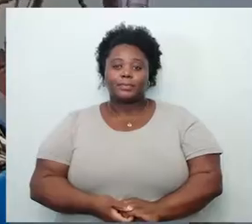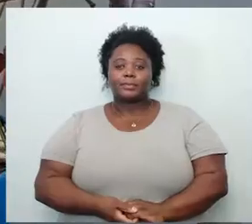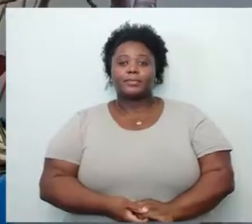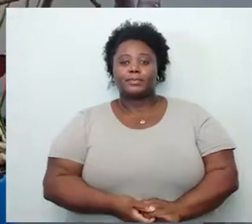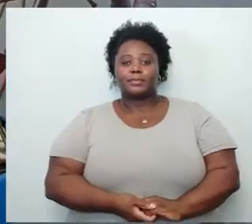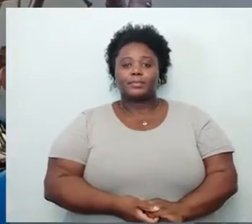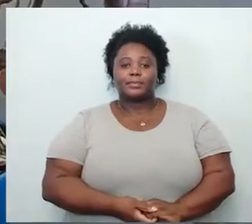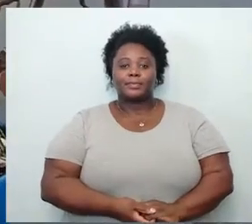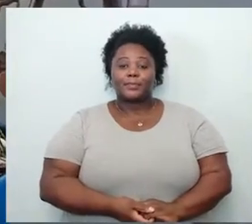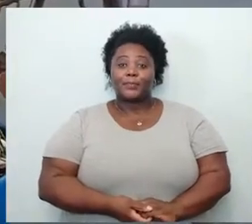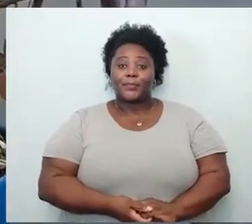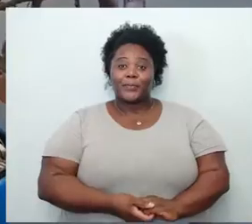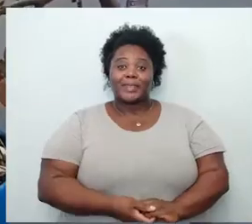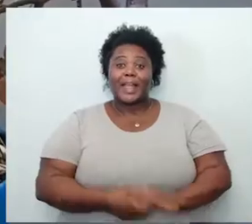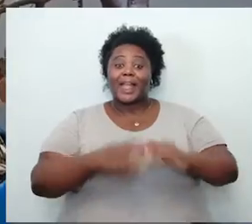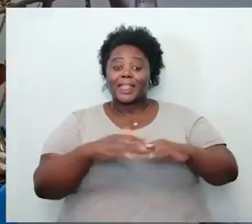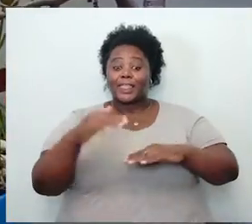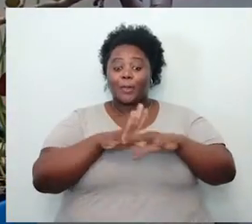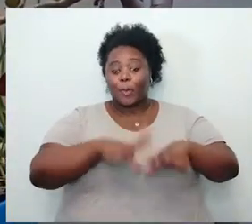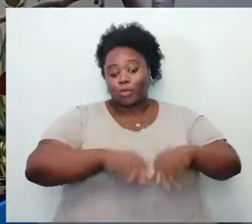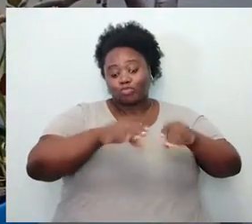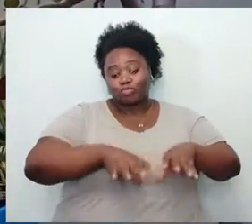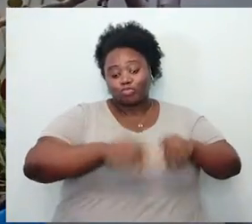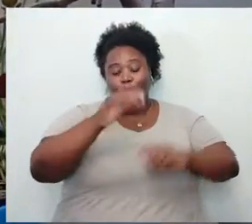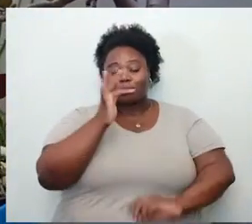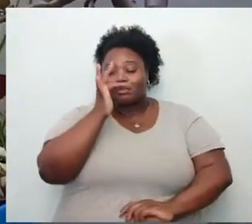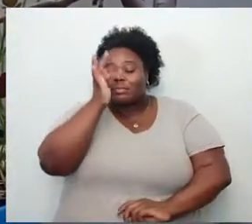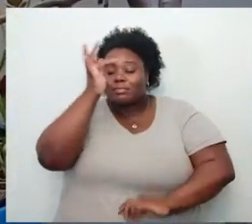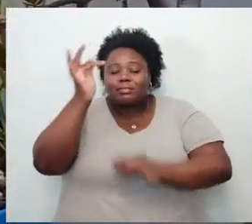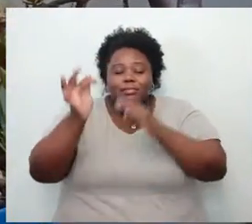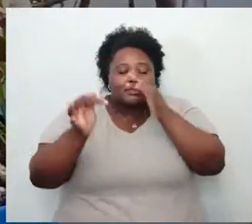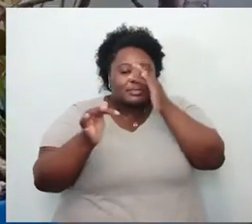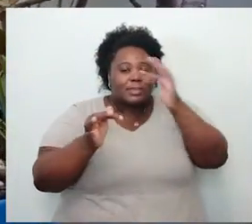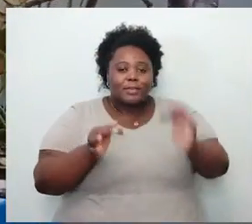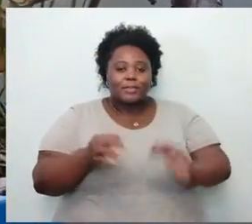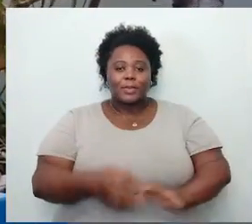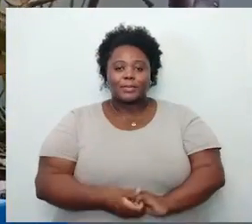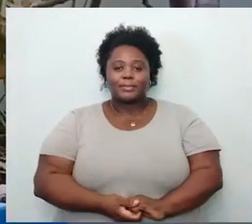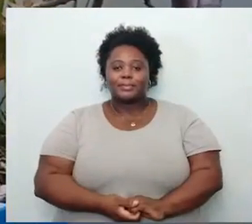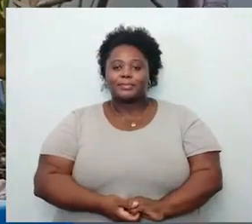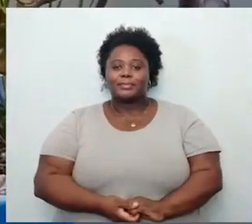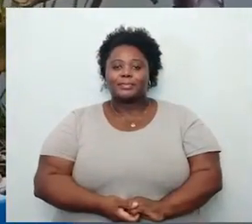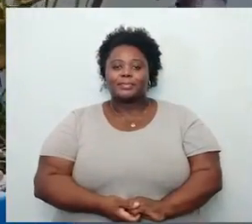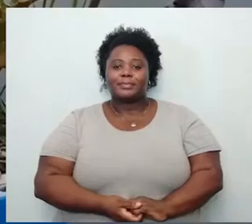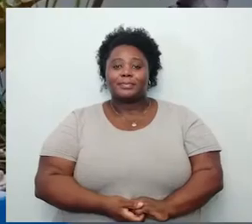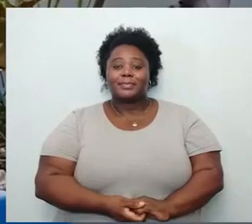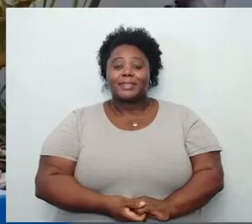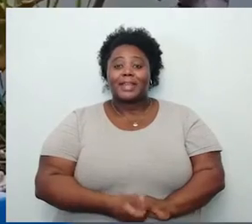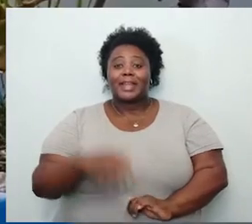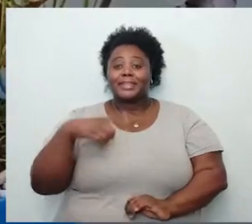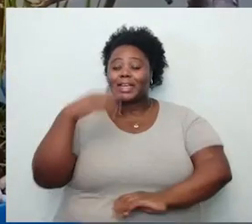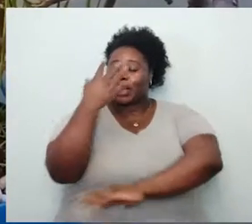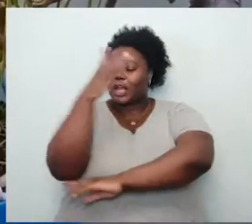Sob o solo da primavera, a sombra